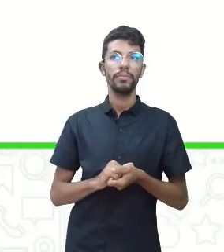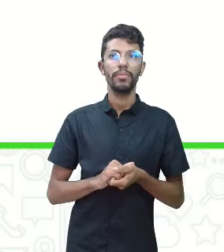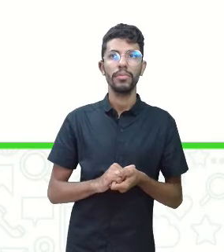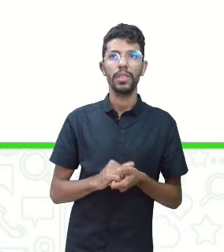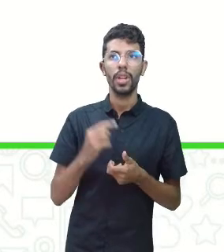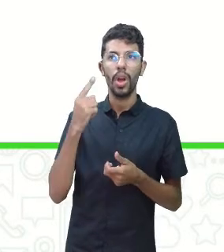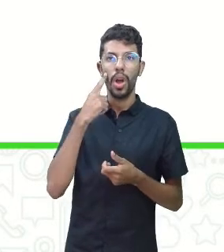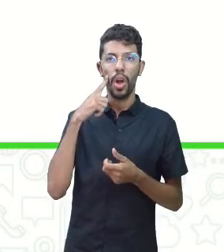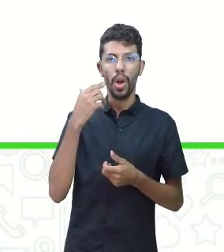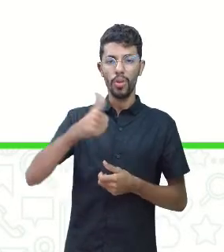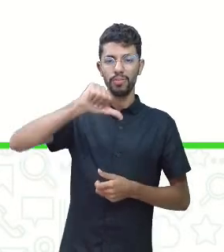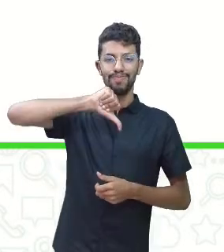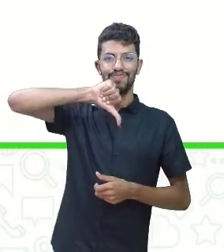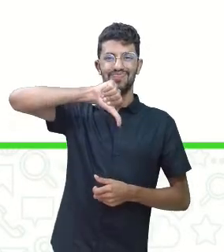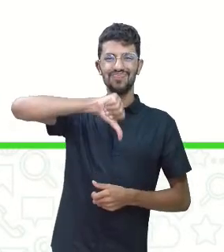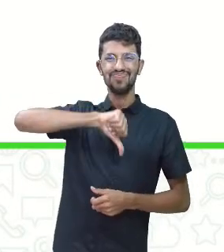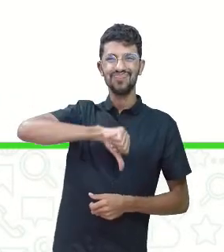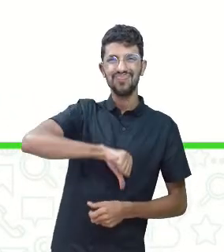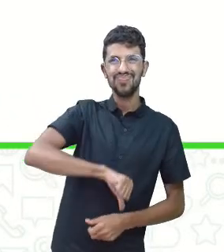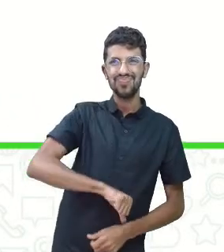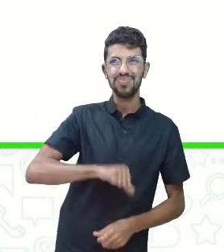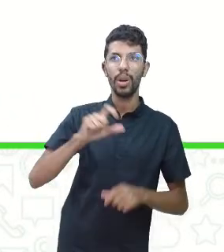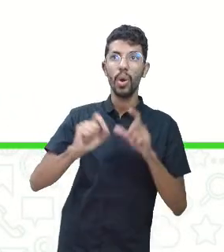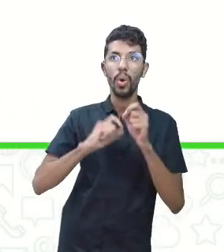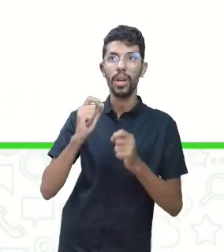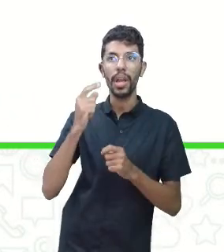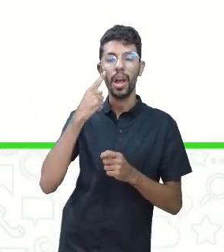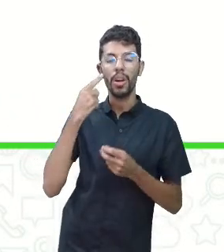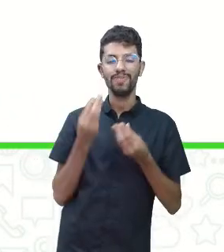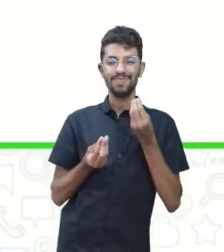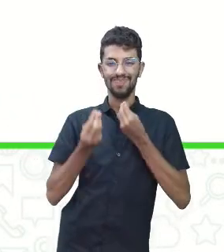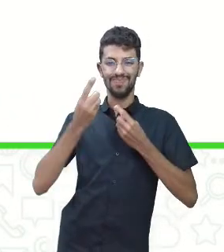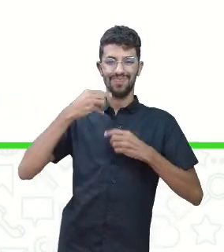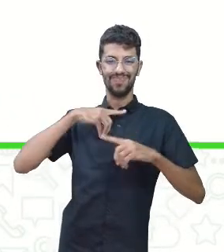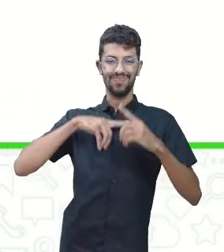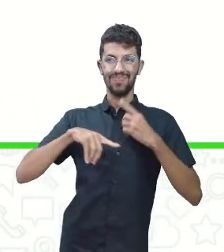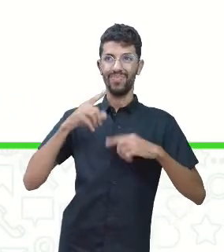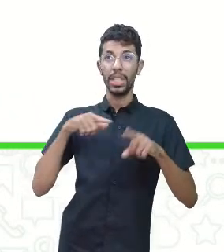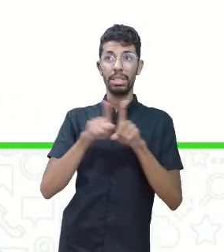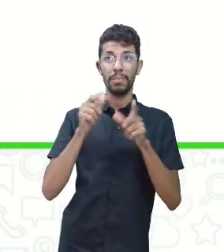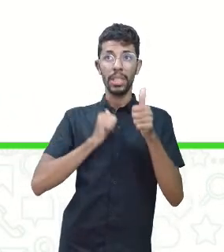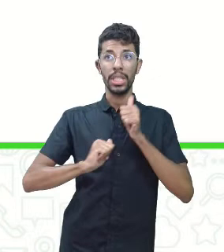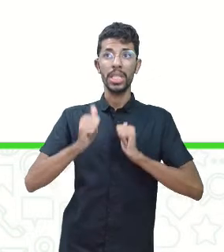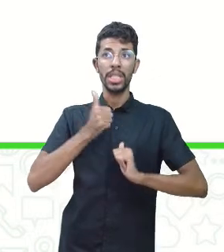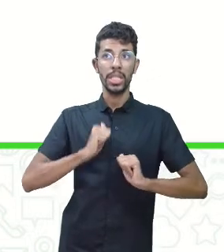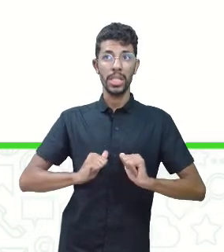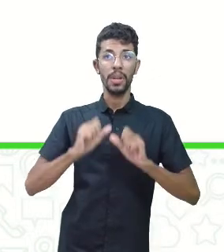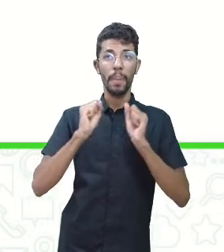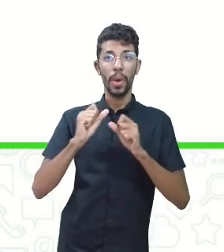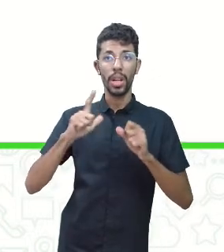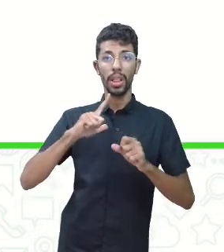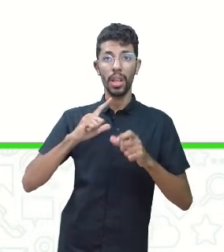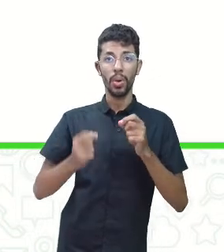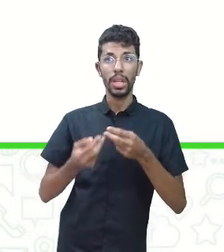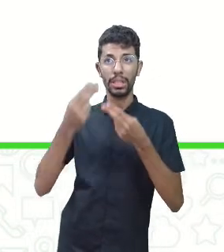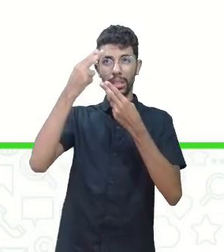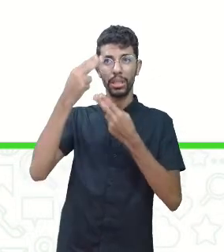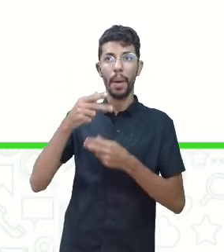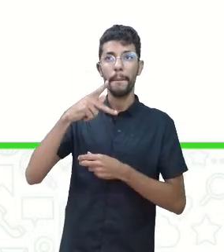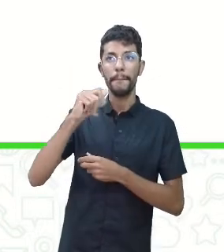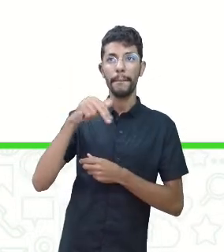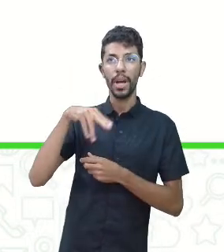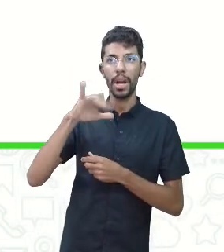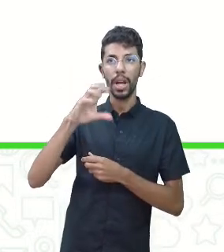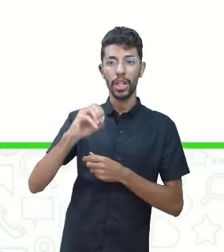Queda na autoestima, quadros de depressão, transtorno de ansiedade, síndrome do pânico e outros